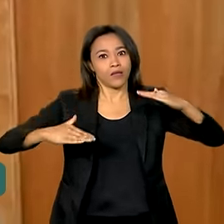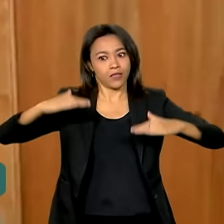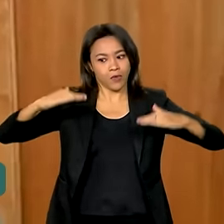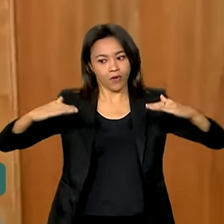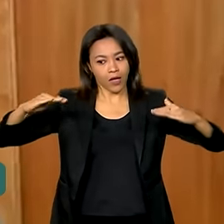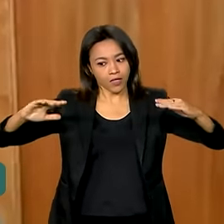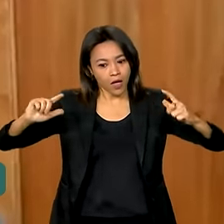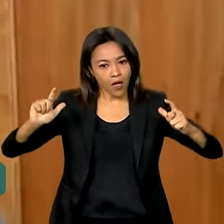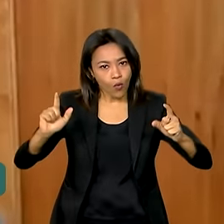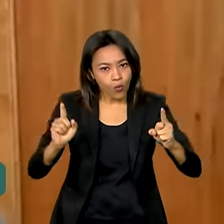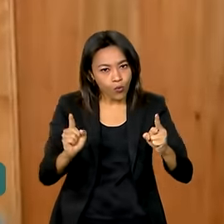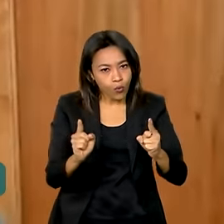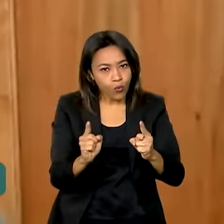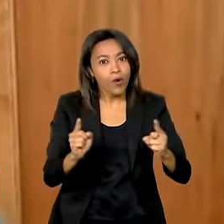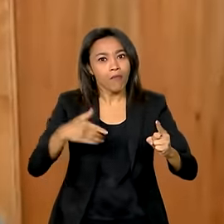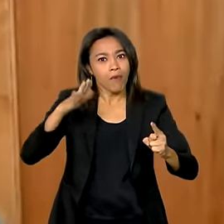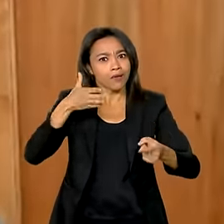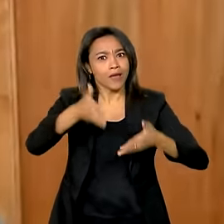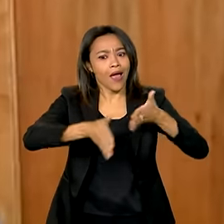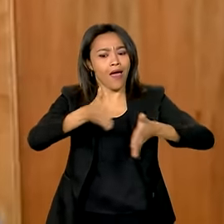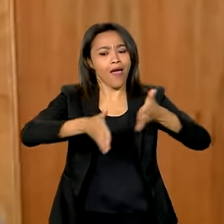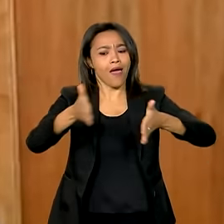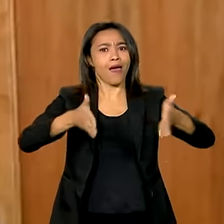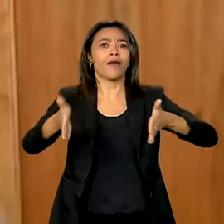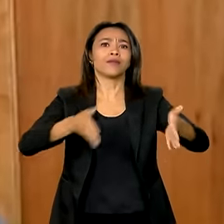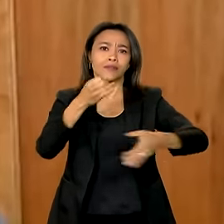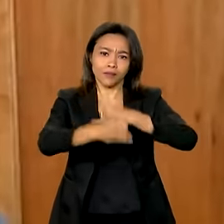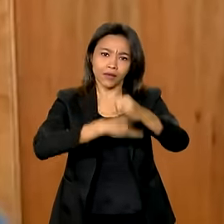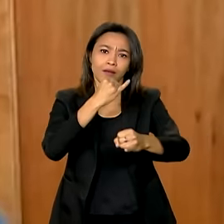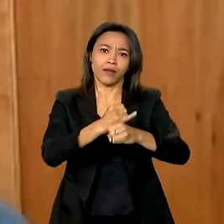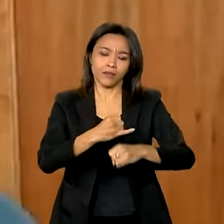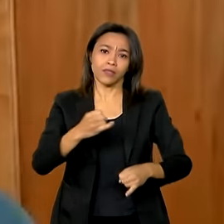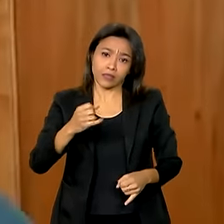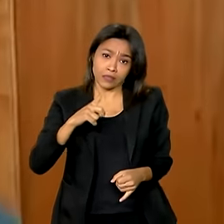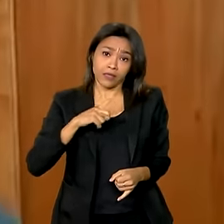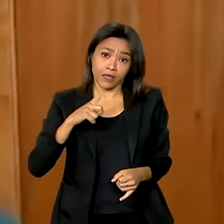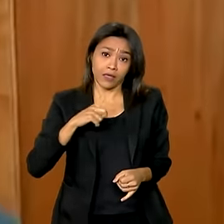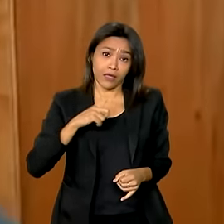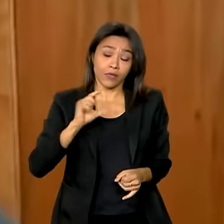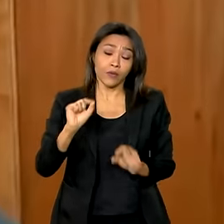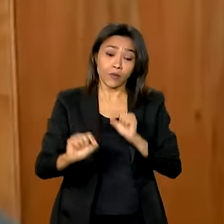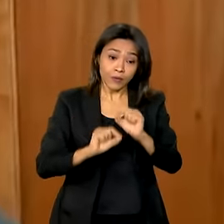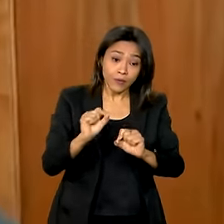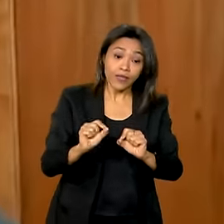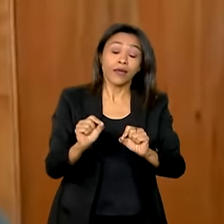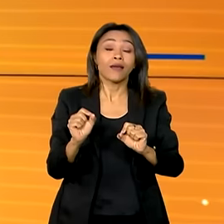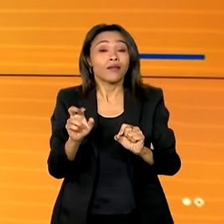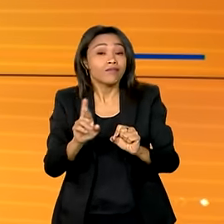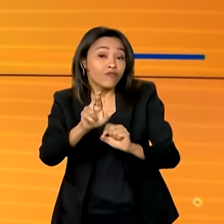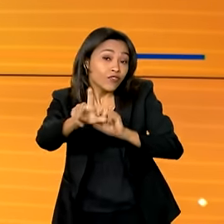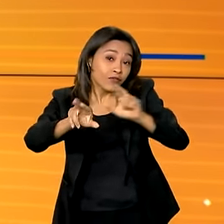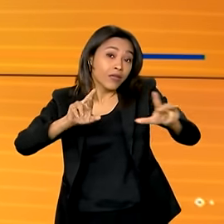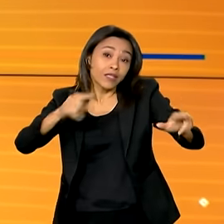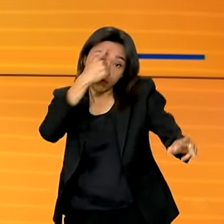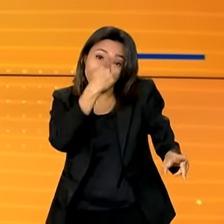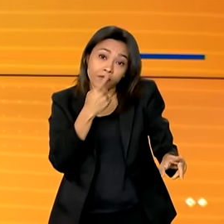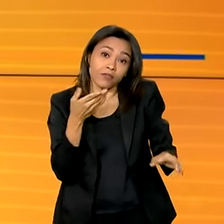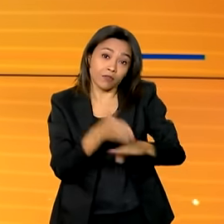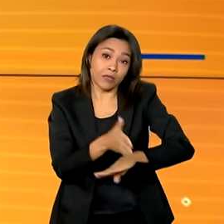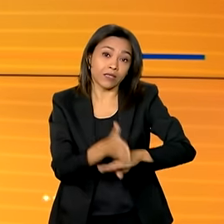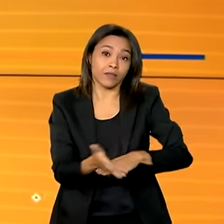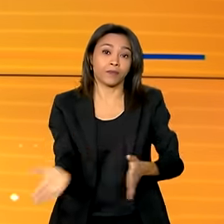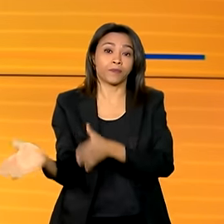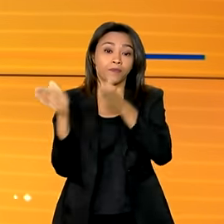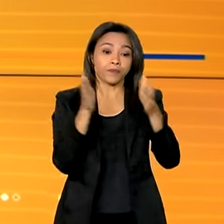internet, ainda que existam diferenças importantes nesse acesso. E olha,